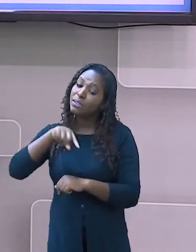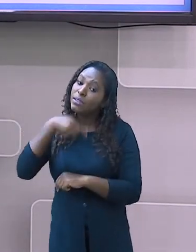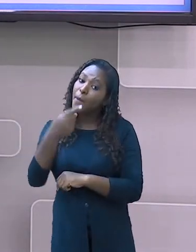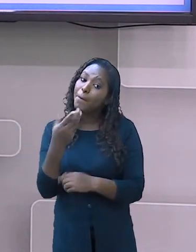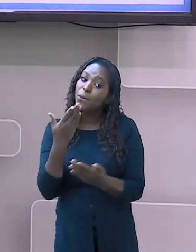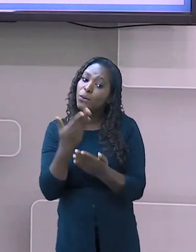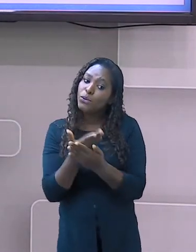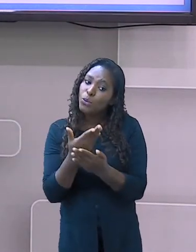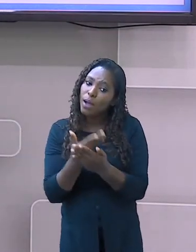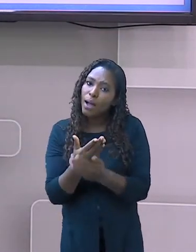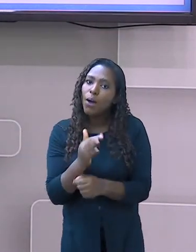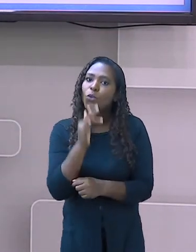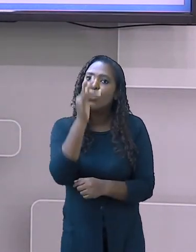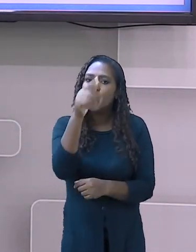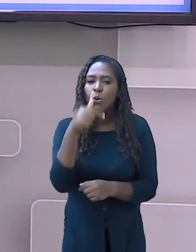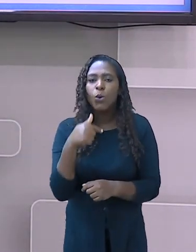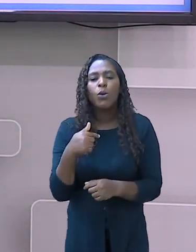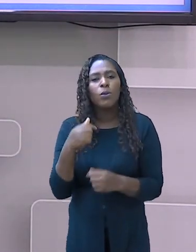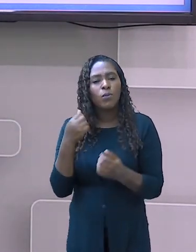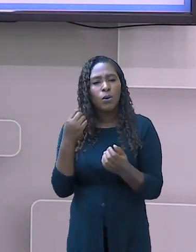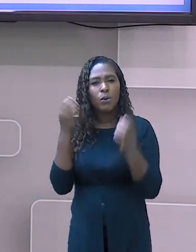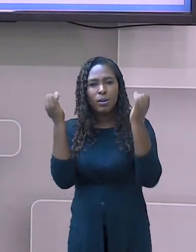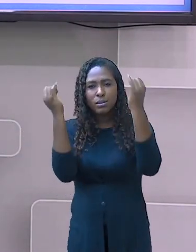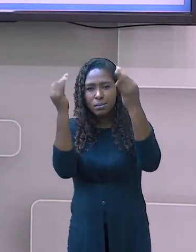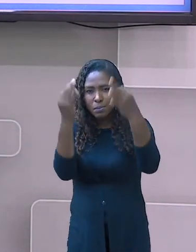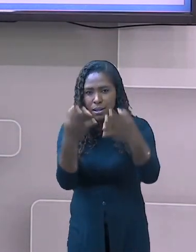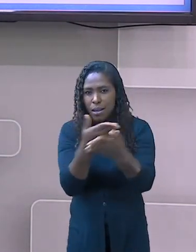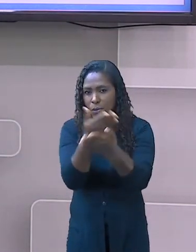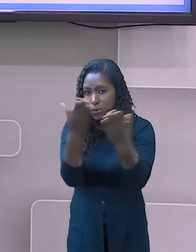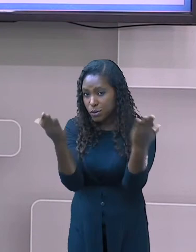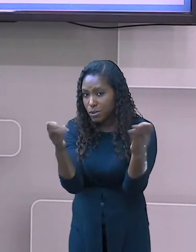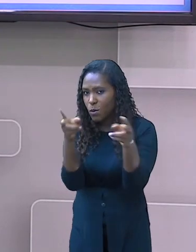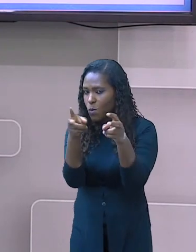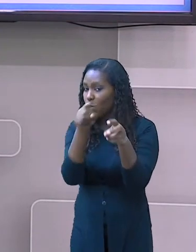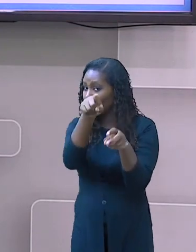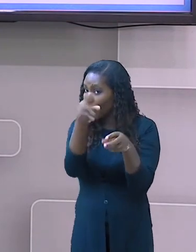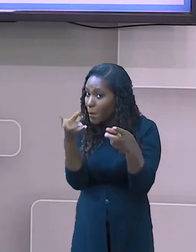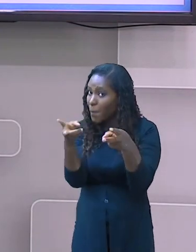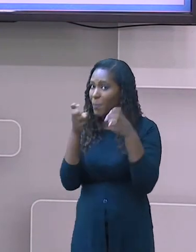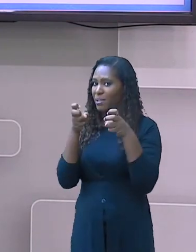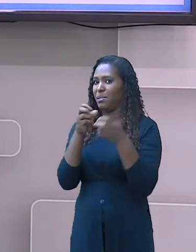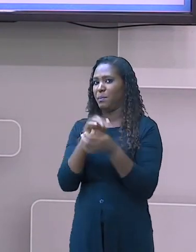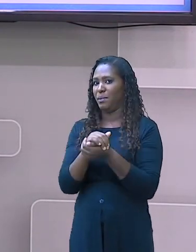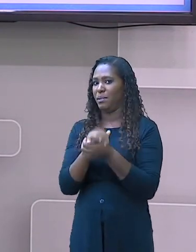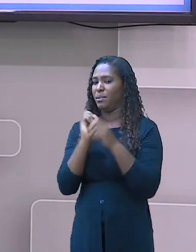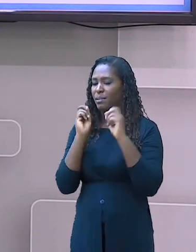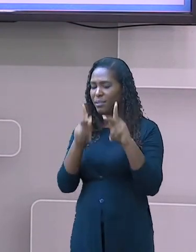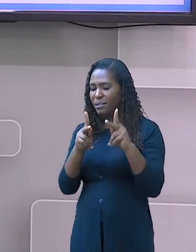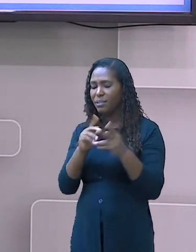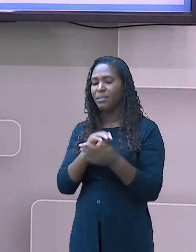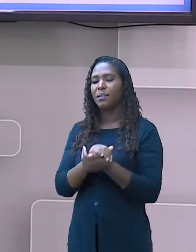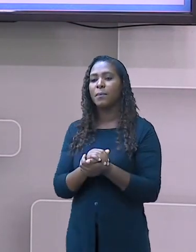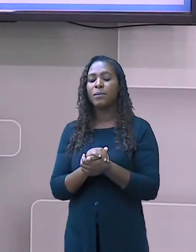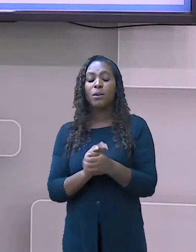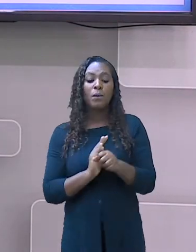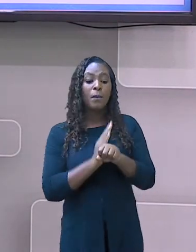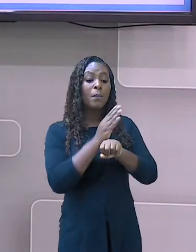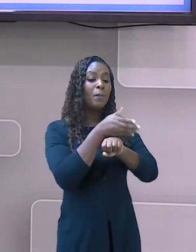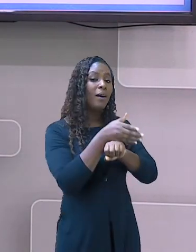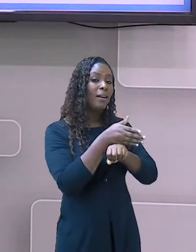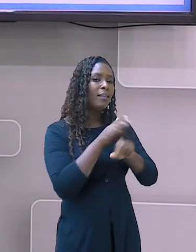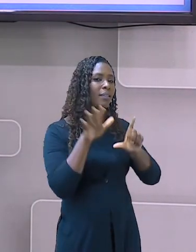estudar, vamos perceber. Então, para acessar a nossa plataforma